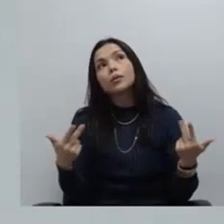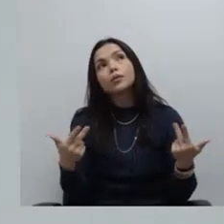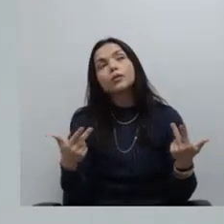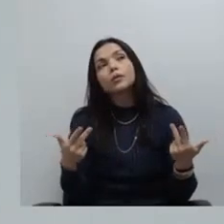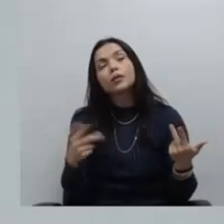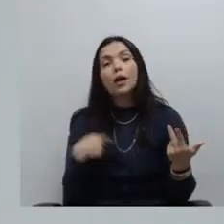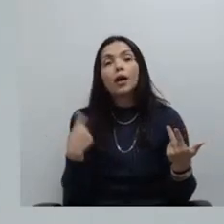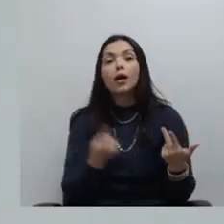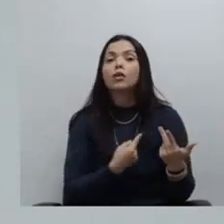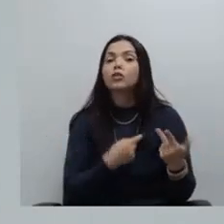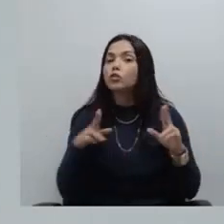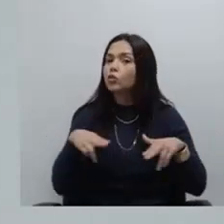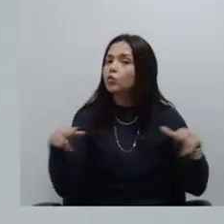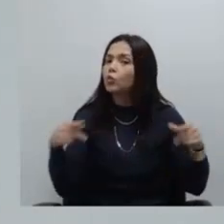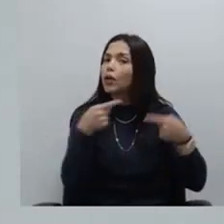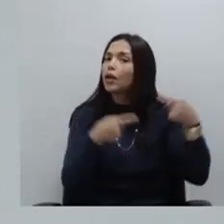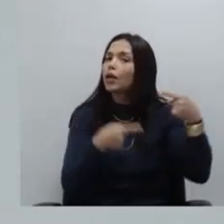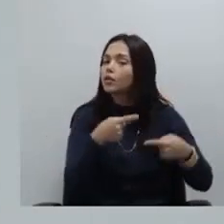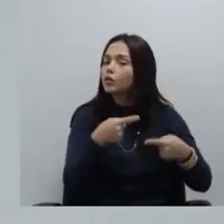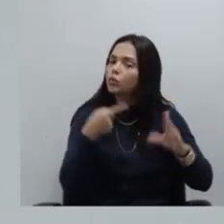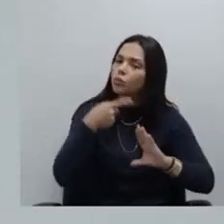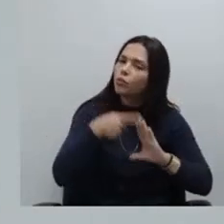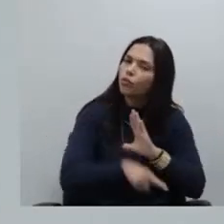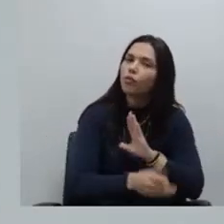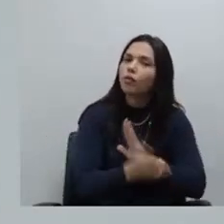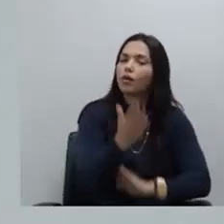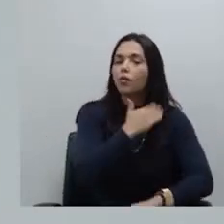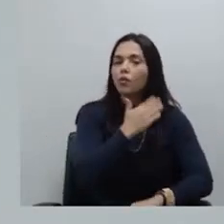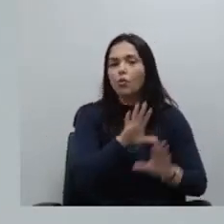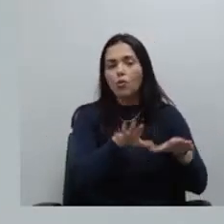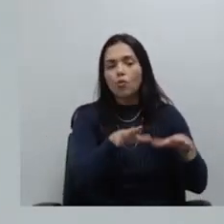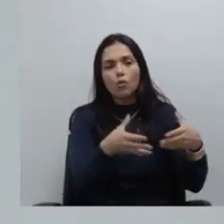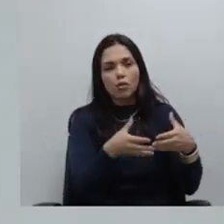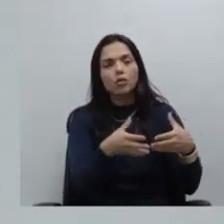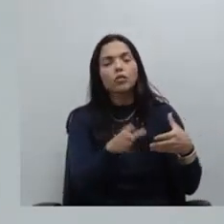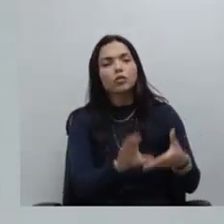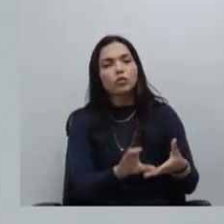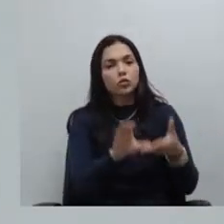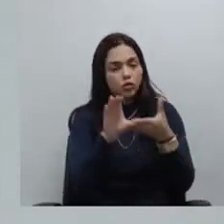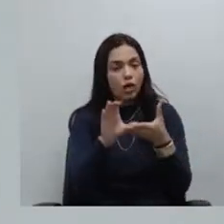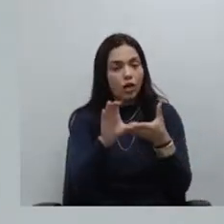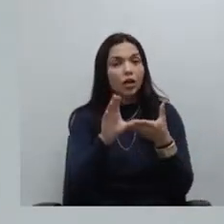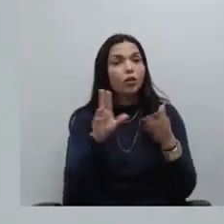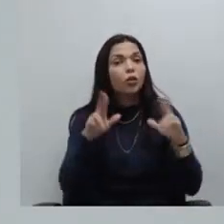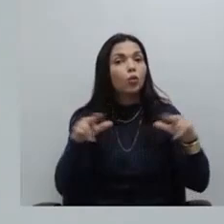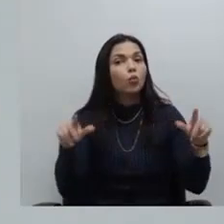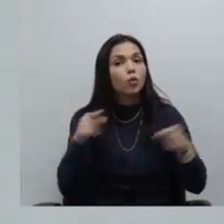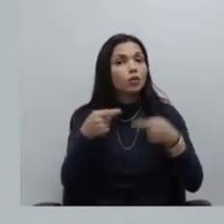a gente nunca discutiu a fundo nesse colegiado salvo o melhor juízo também sobre esses auxílios